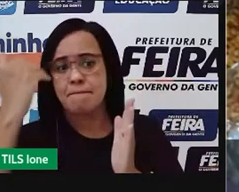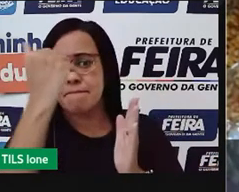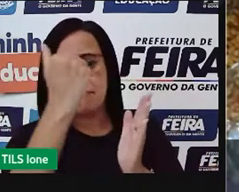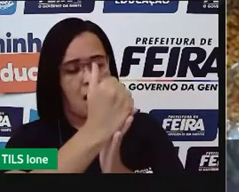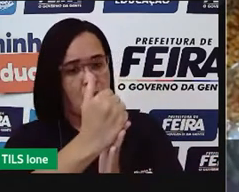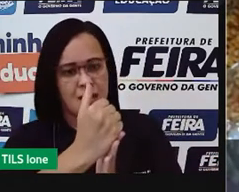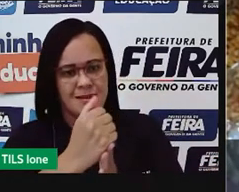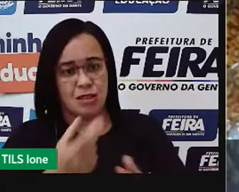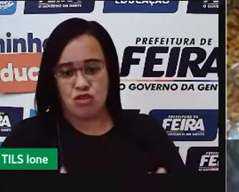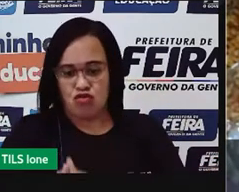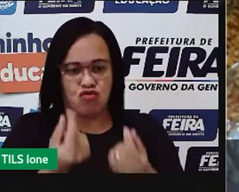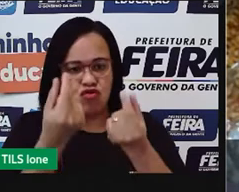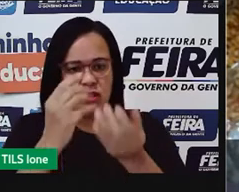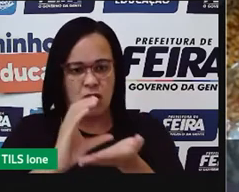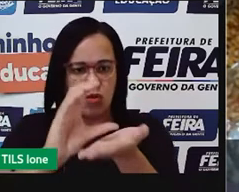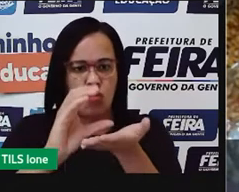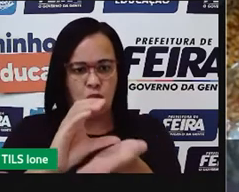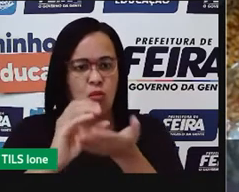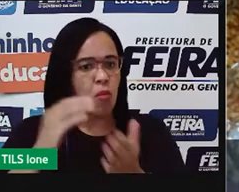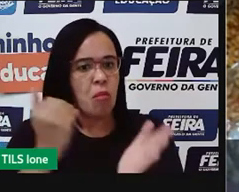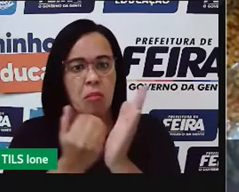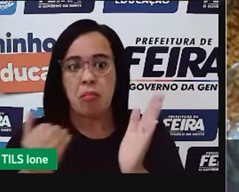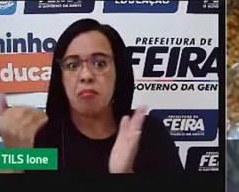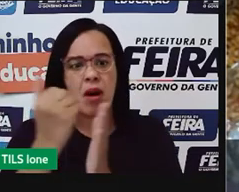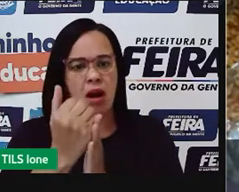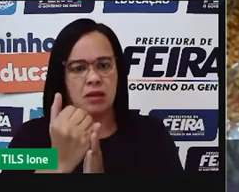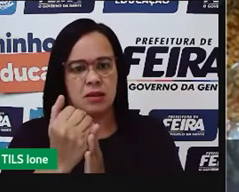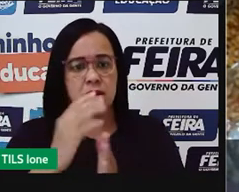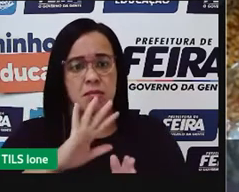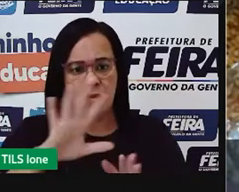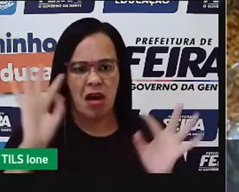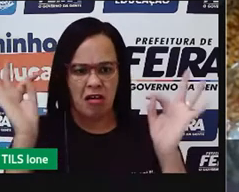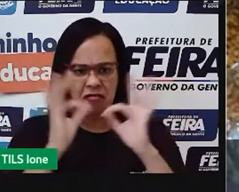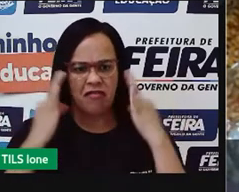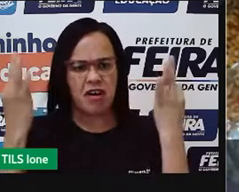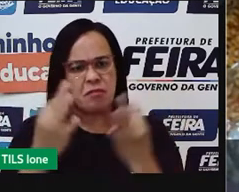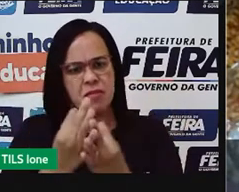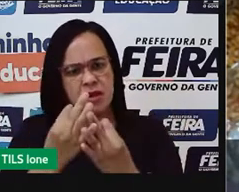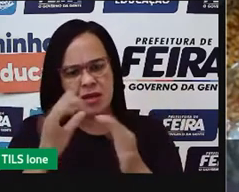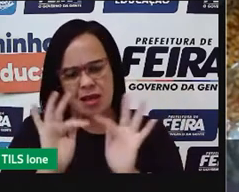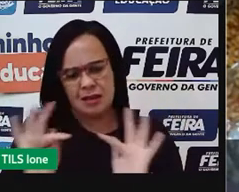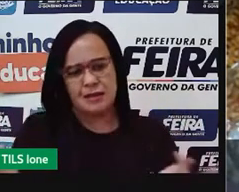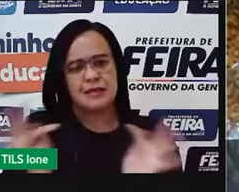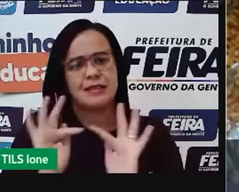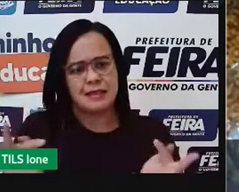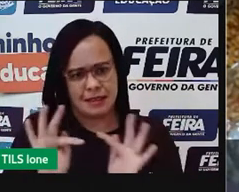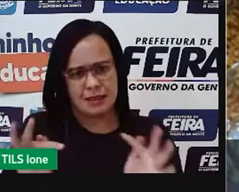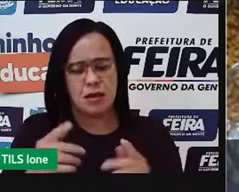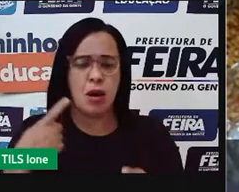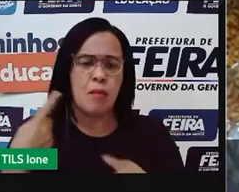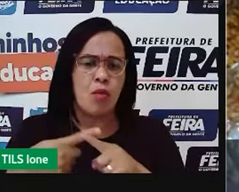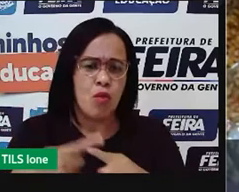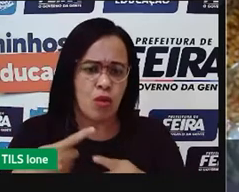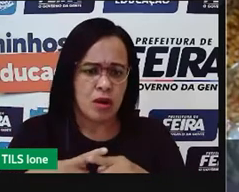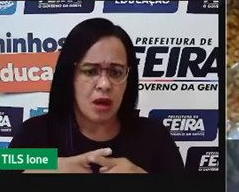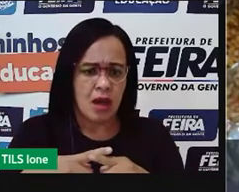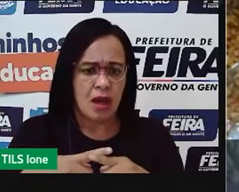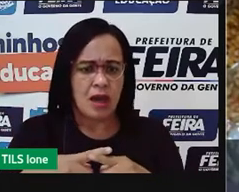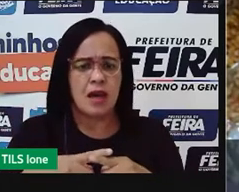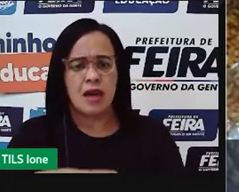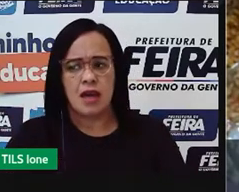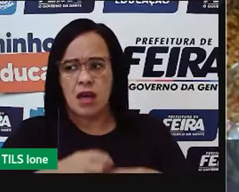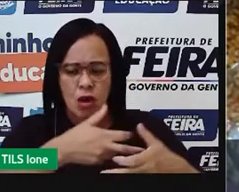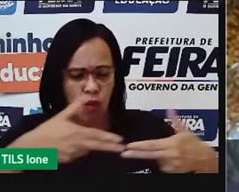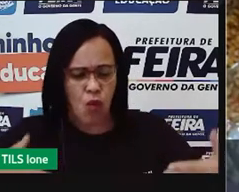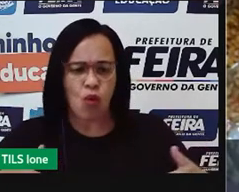atenção para isso, justamente porque eles são pequenos produtores, eles têm menos incentivos, as terras são menores, sofre